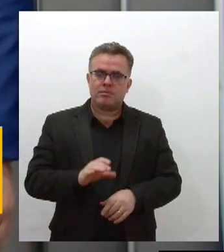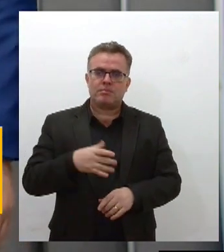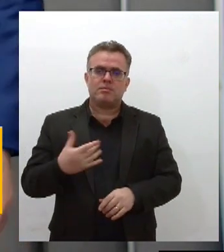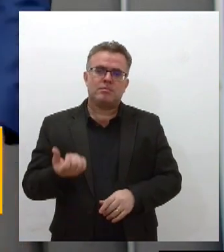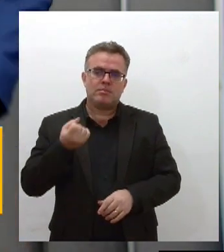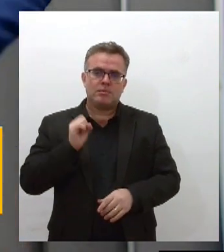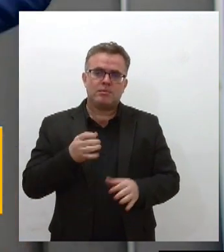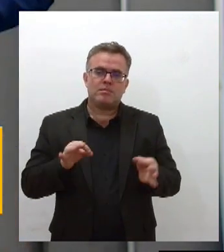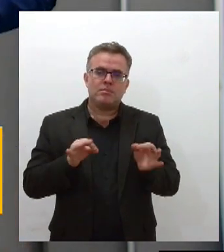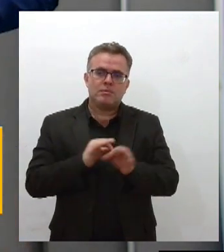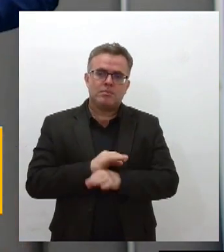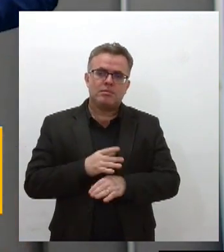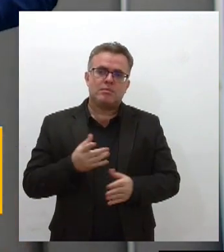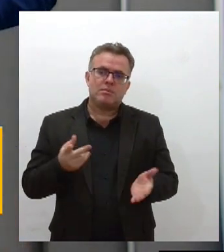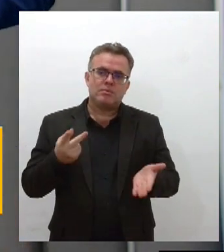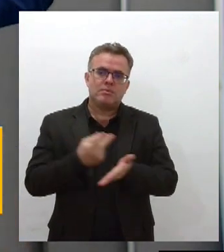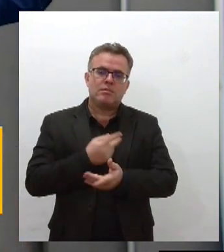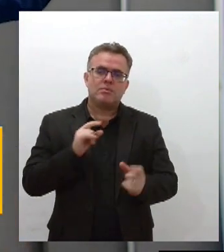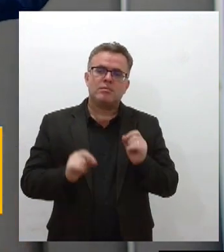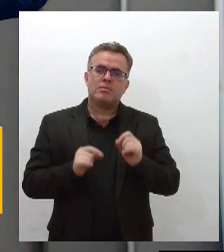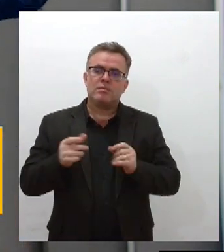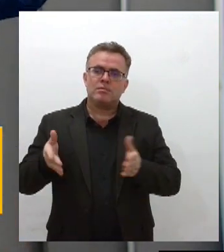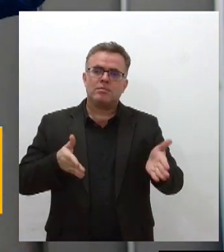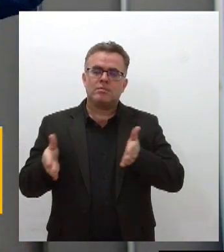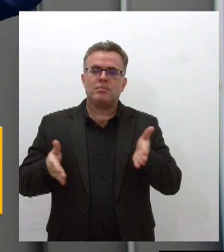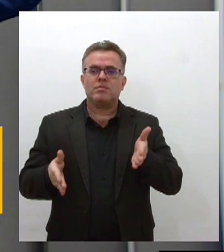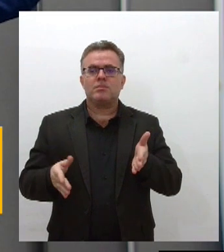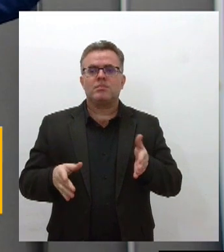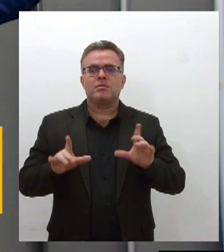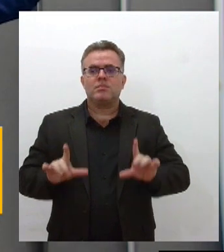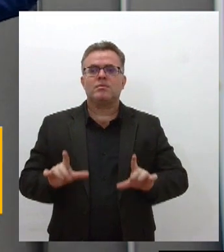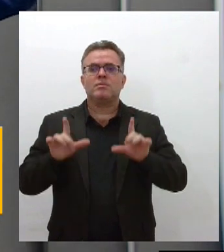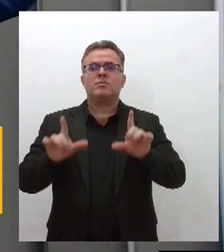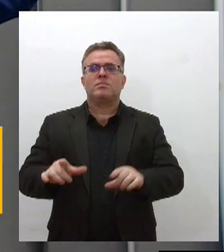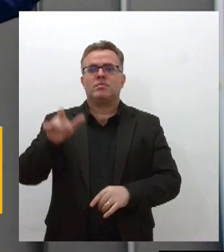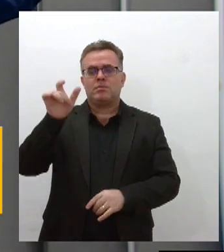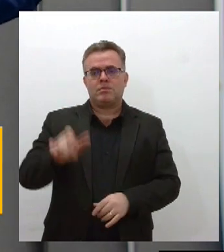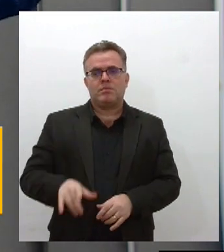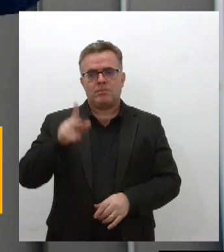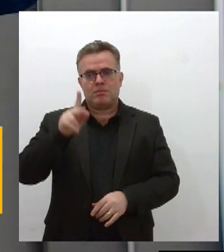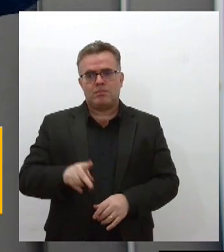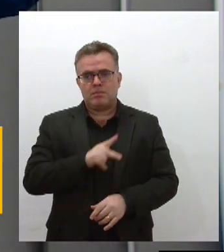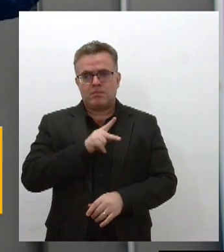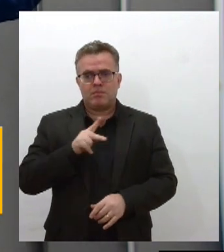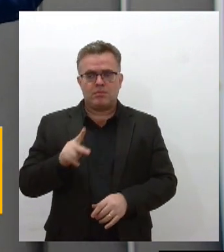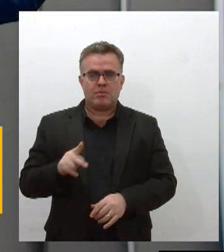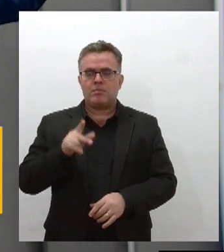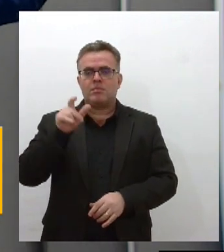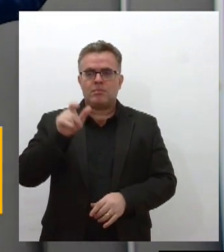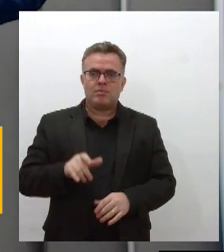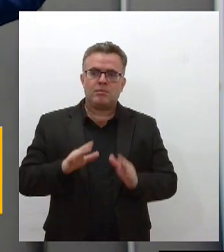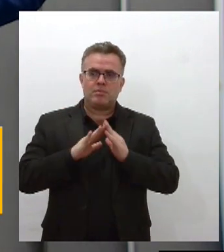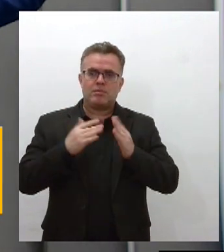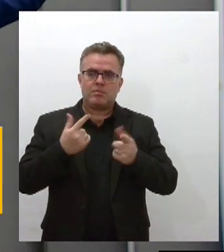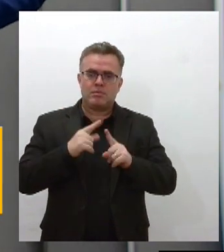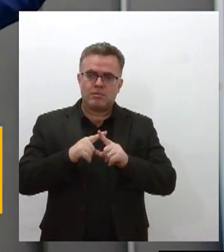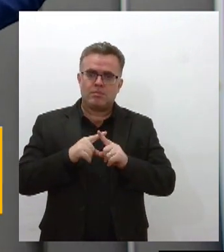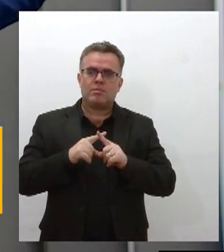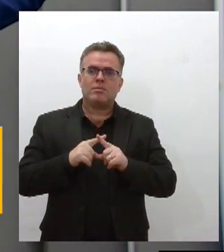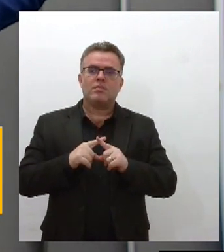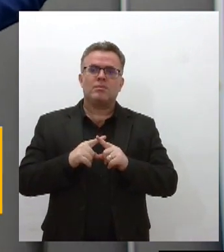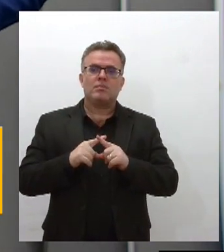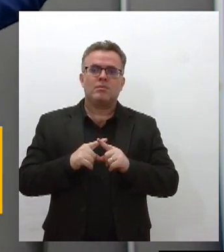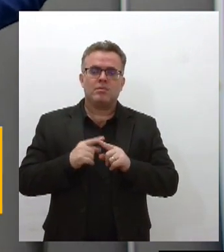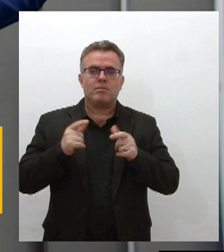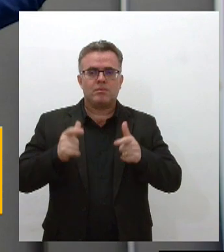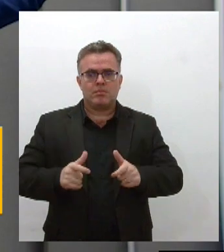Dessa vez o frade da Ordem Carmelita Sidmário Bezerra pároco da Igreja Nossa Senhora do Carmo e Santa Teresinha do